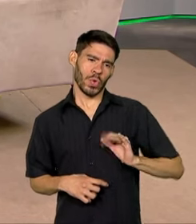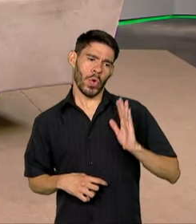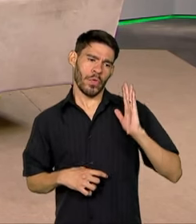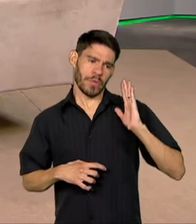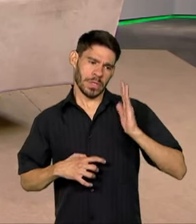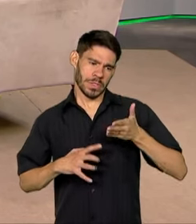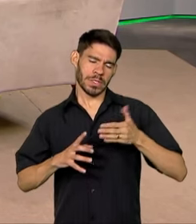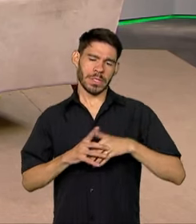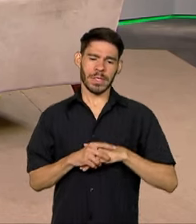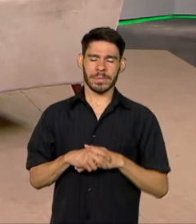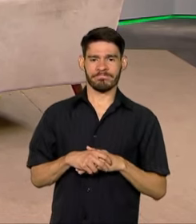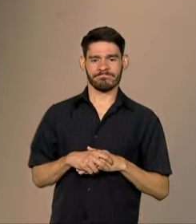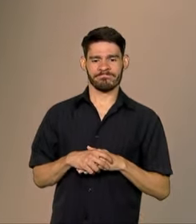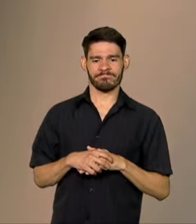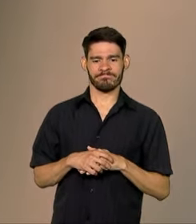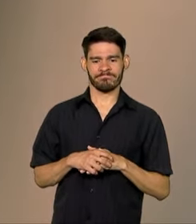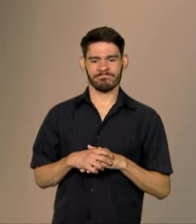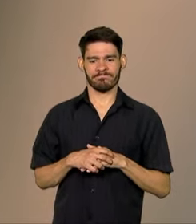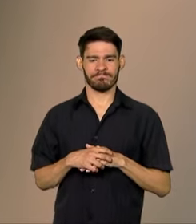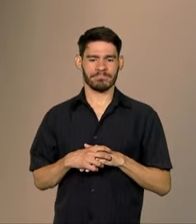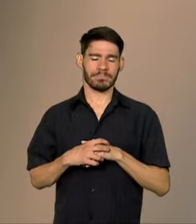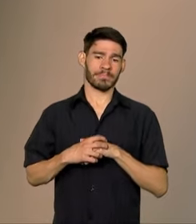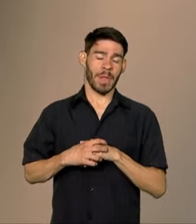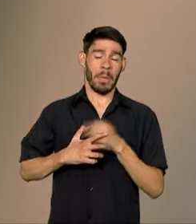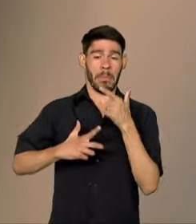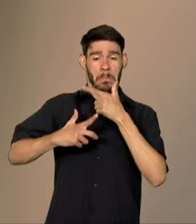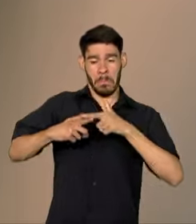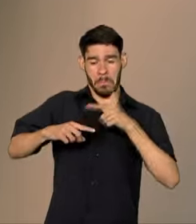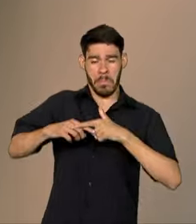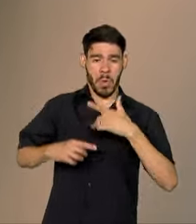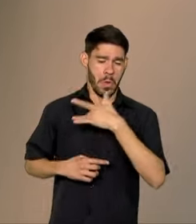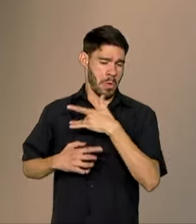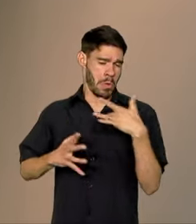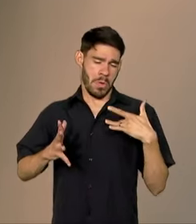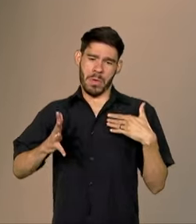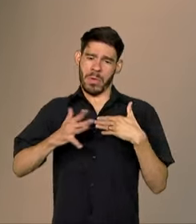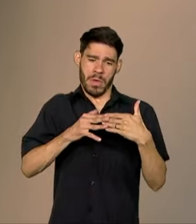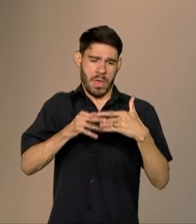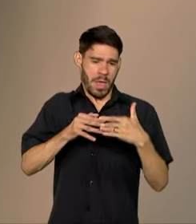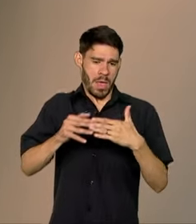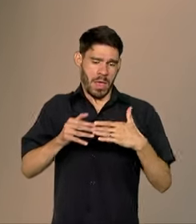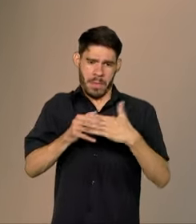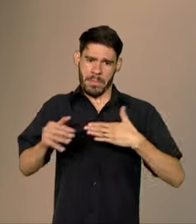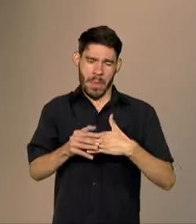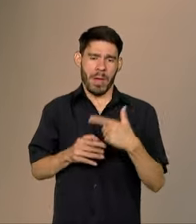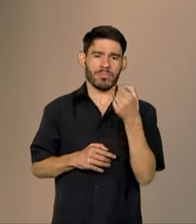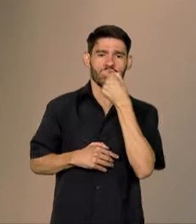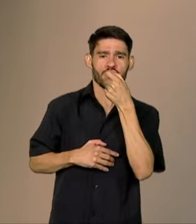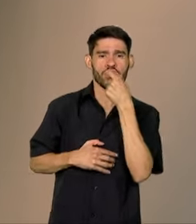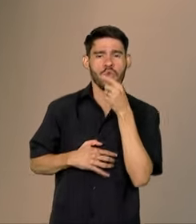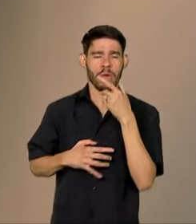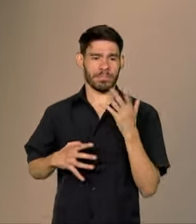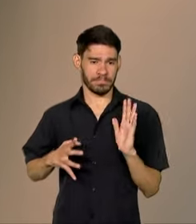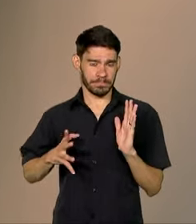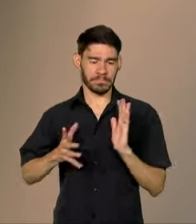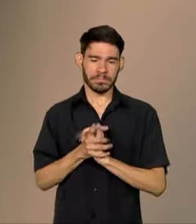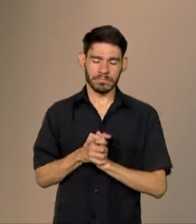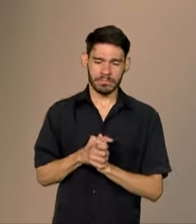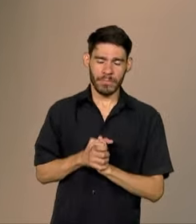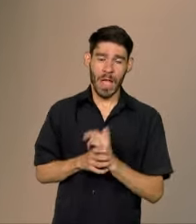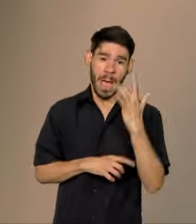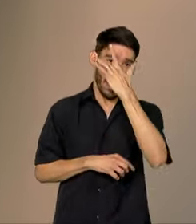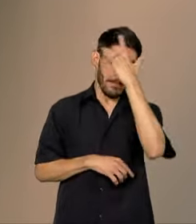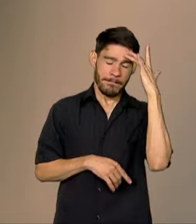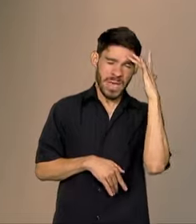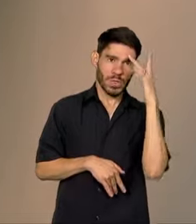questões de saúde, independentemente do medicamento que use ou deixe de usar. Mas, uma